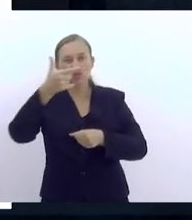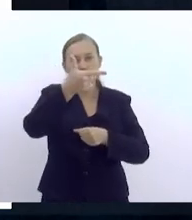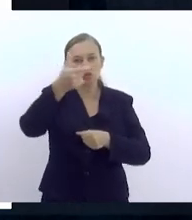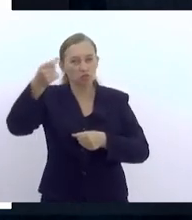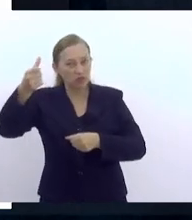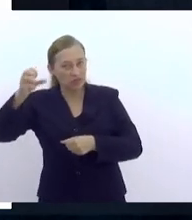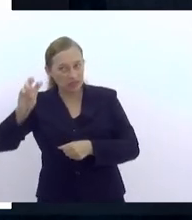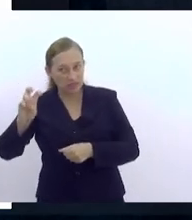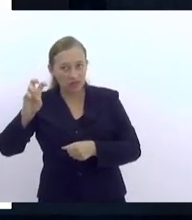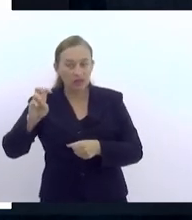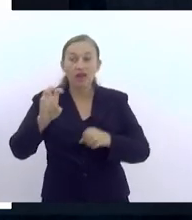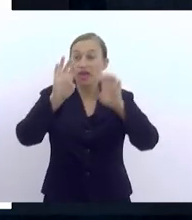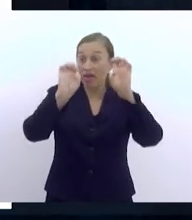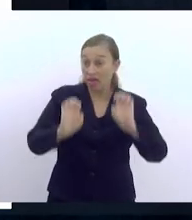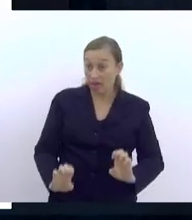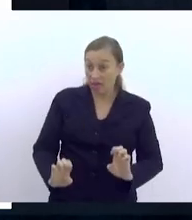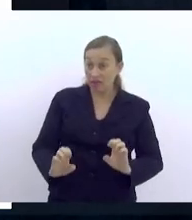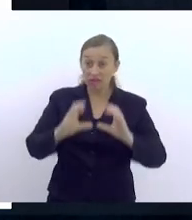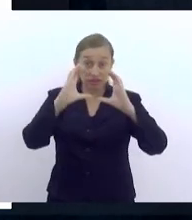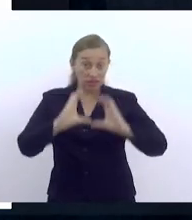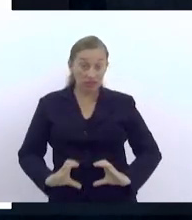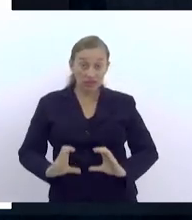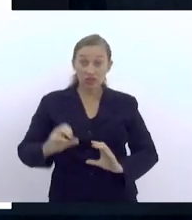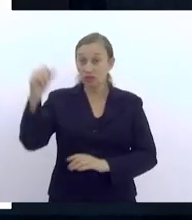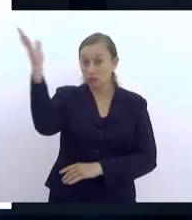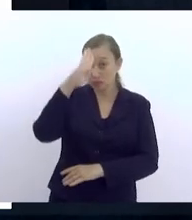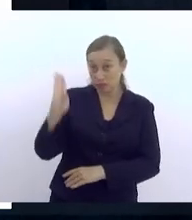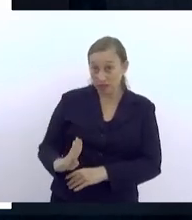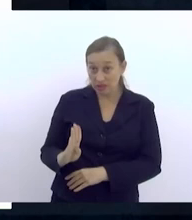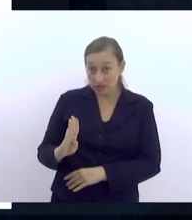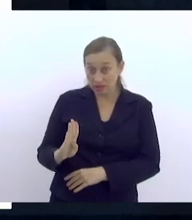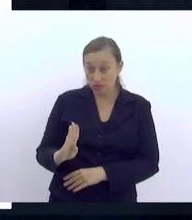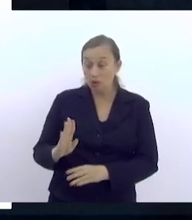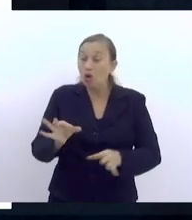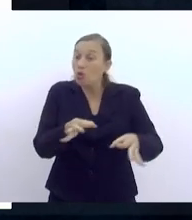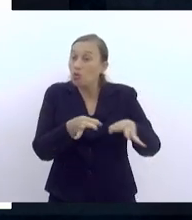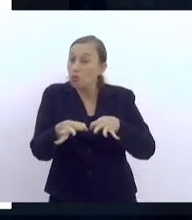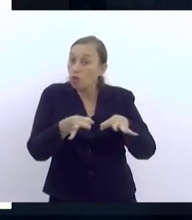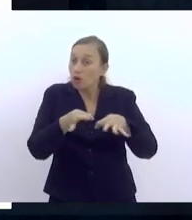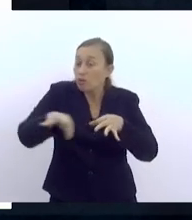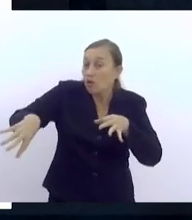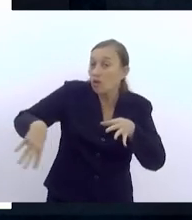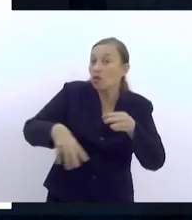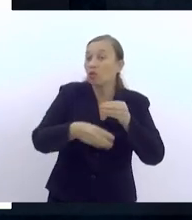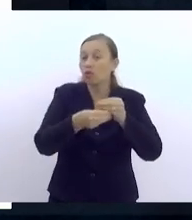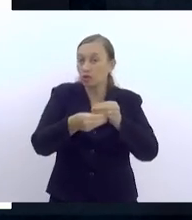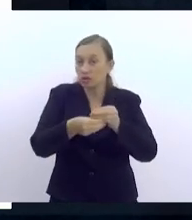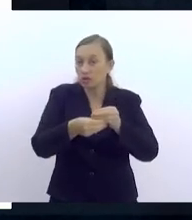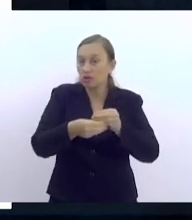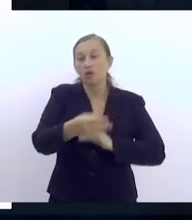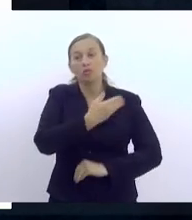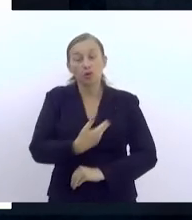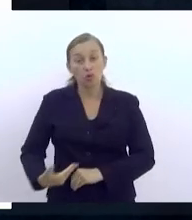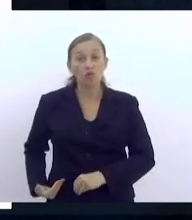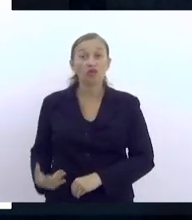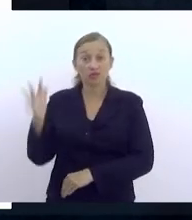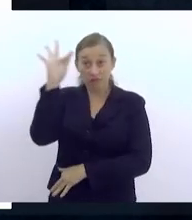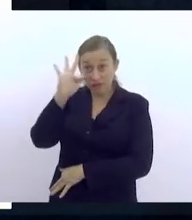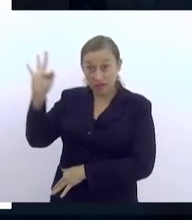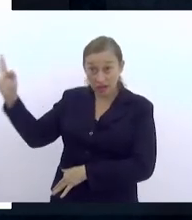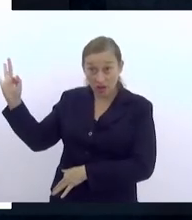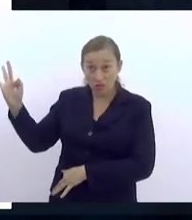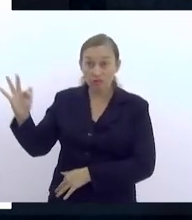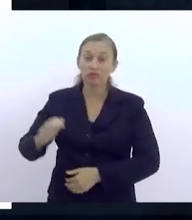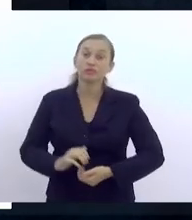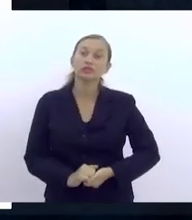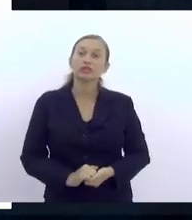Programa Ética e Cidadania no Brasil. Foi um programa implementado, na época, pelo governo federal, e